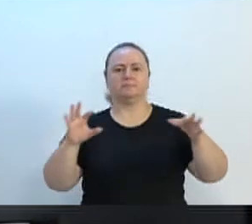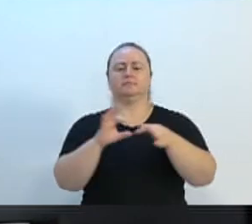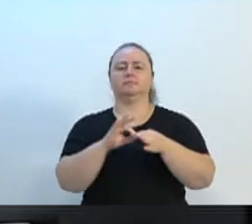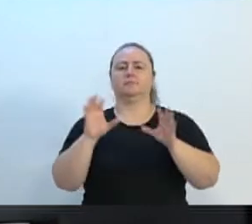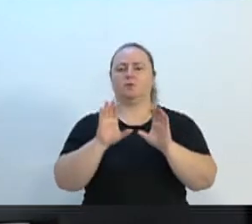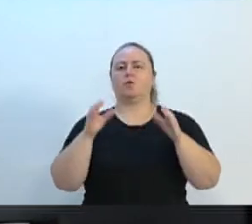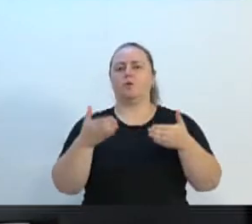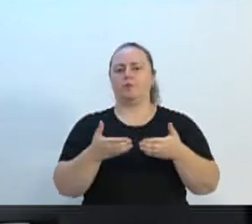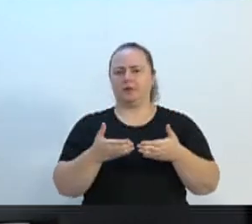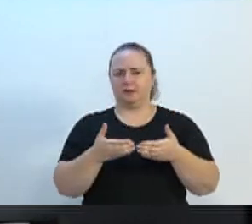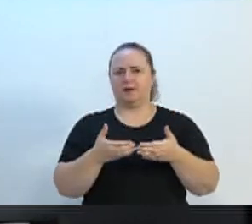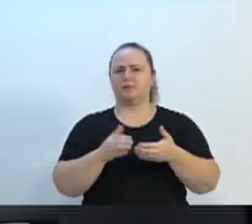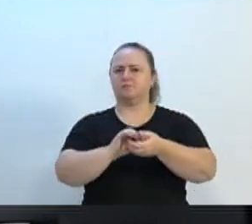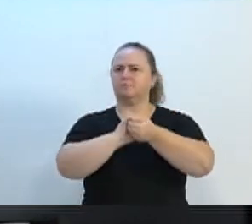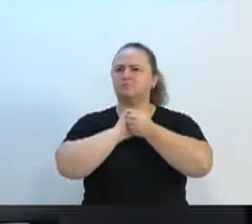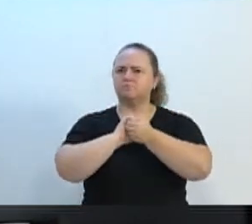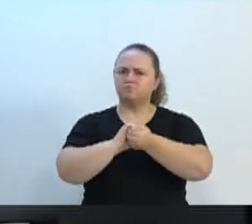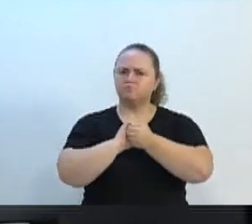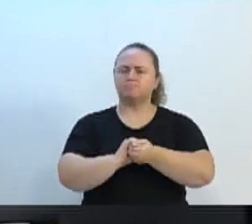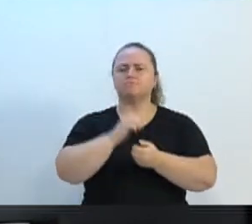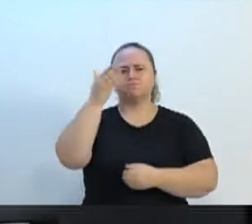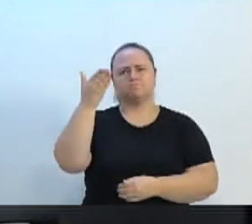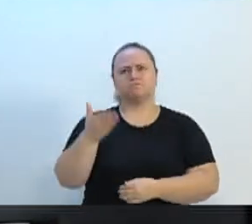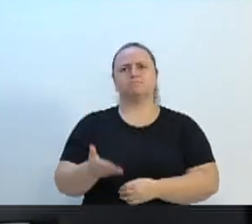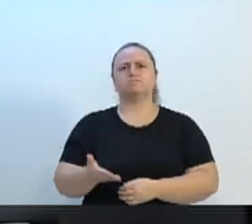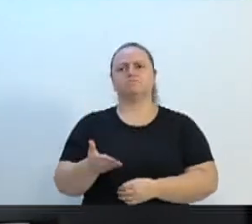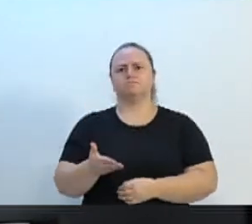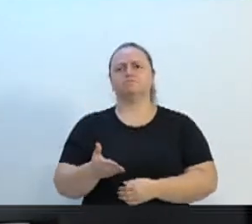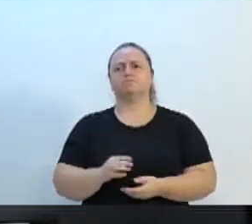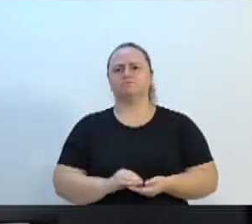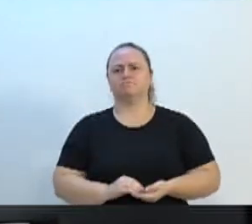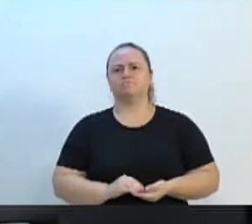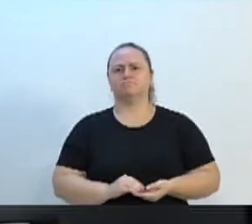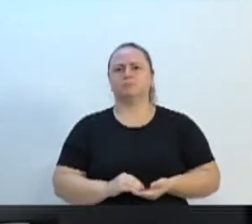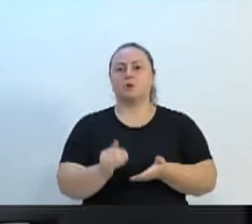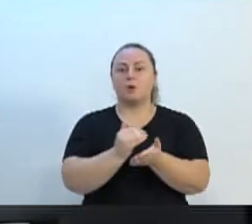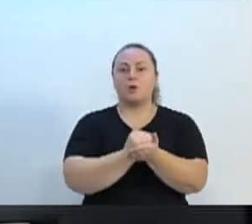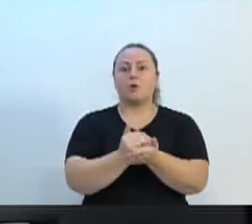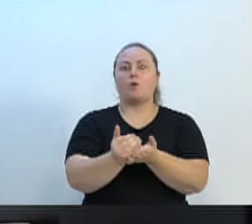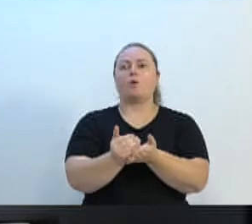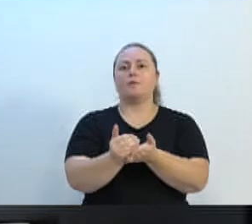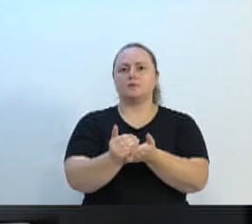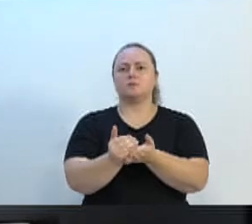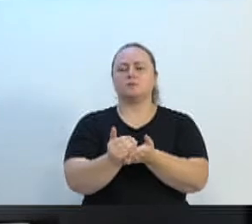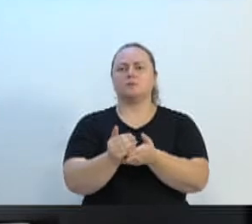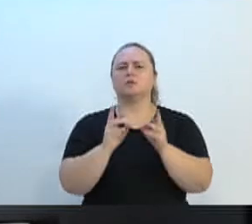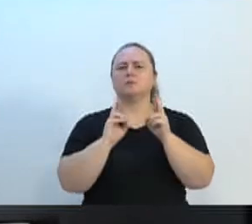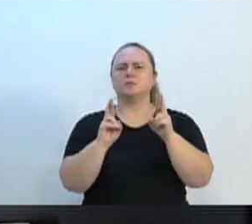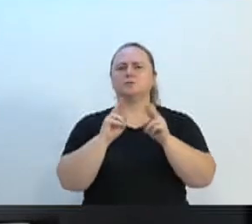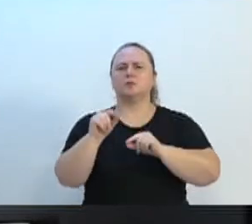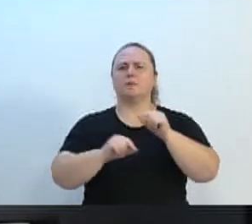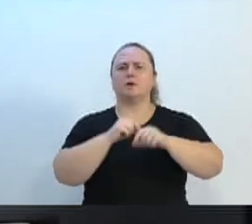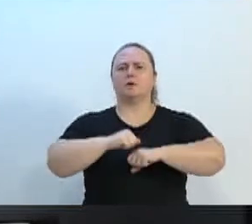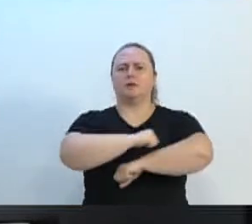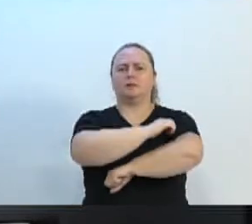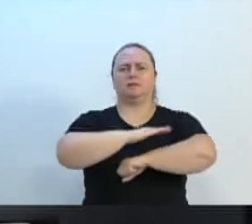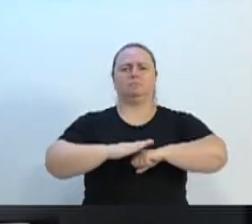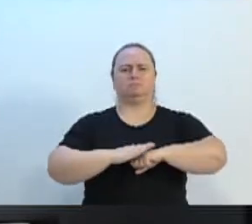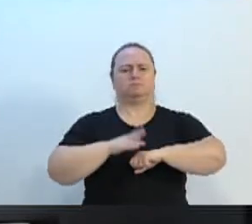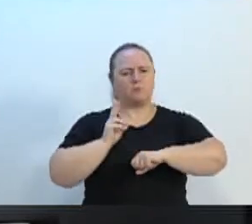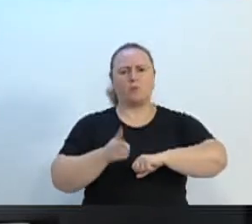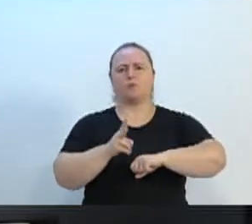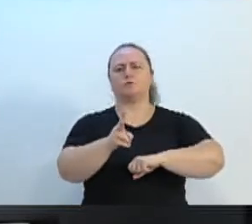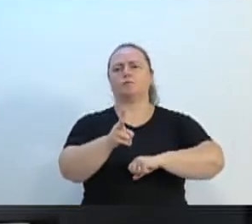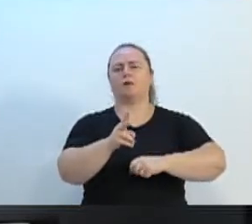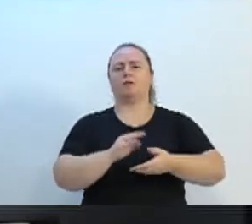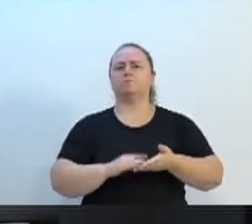Parabéns à conquista da comunidade. Primeiro passo, que realmente as máquinas ronquem lá e não sejam politicadas, e vamos lutar pelo que falta fazer